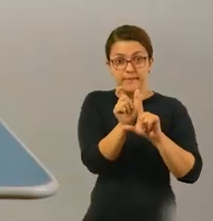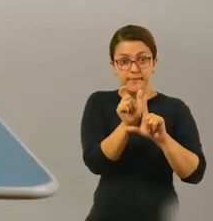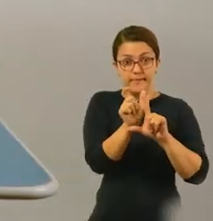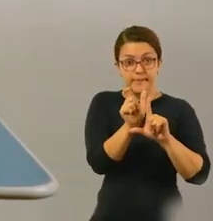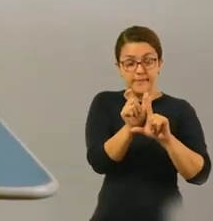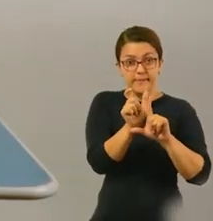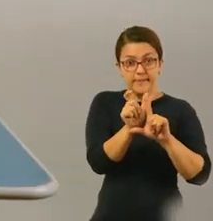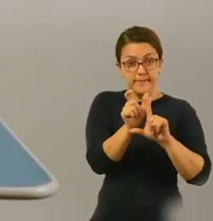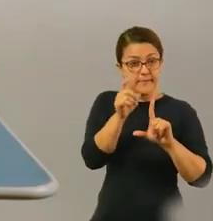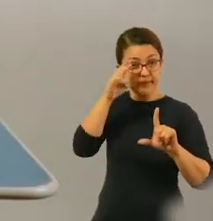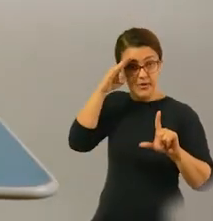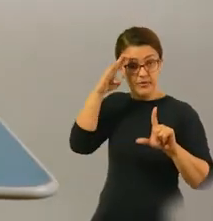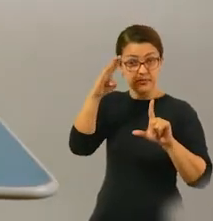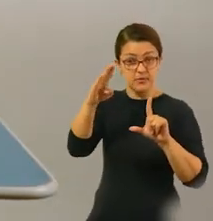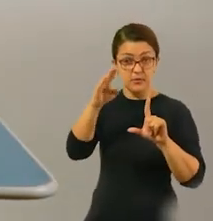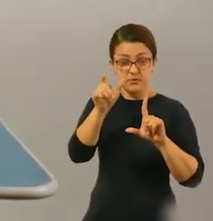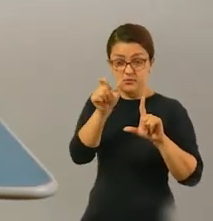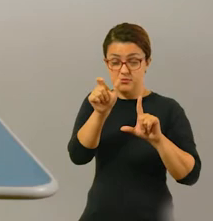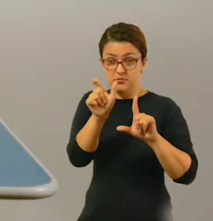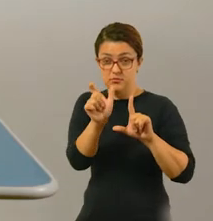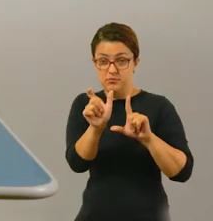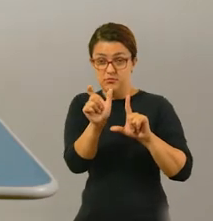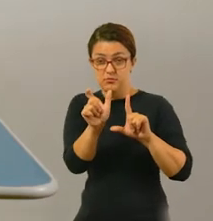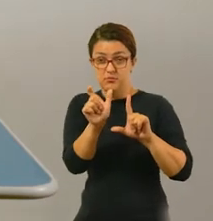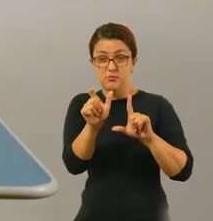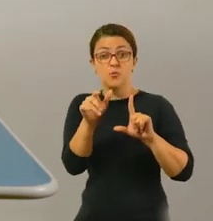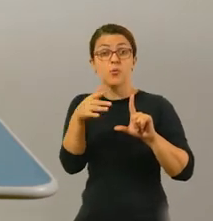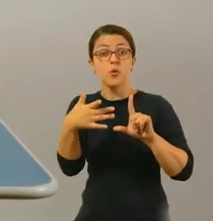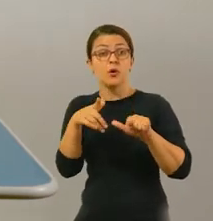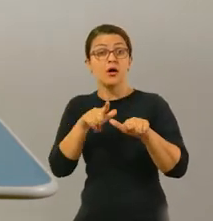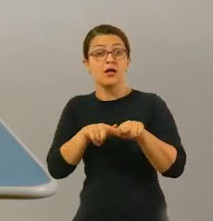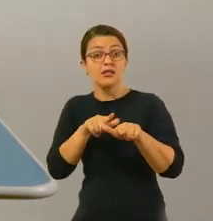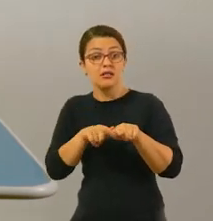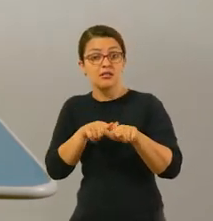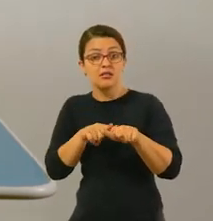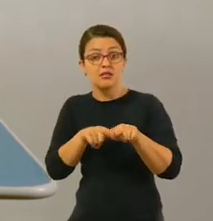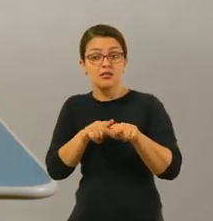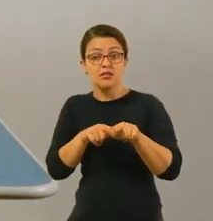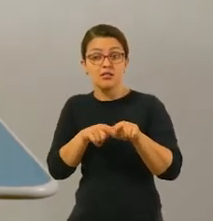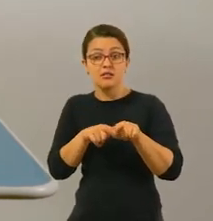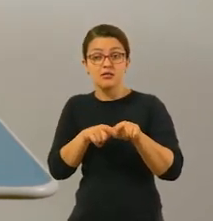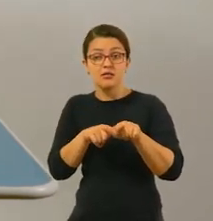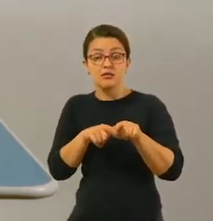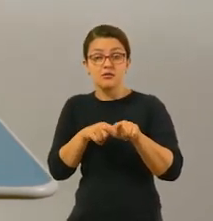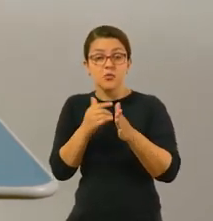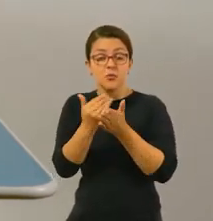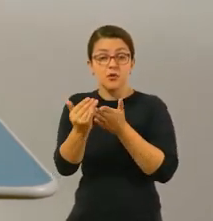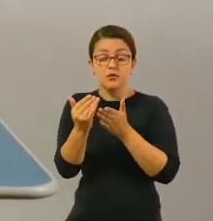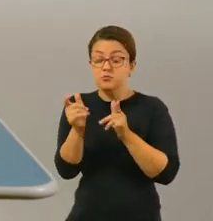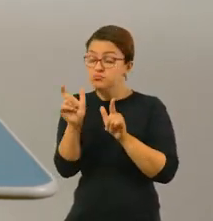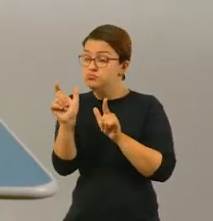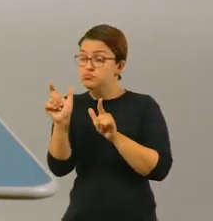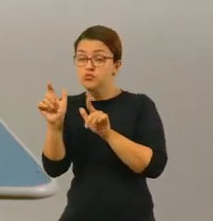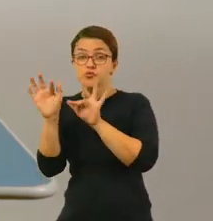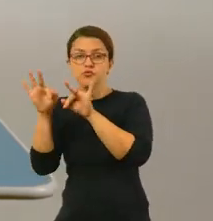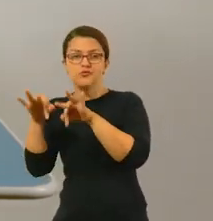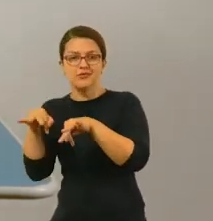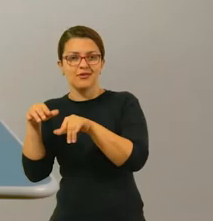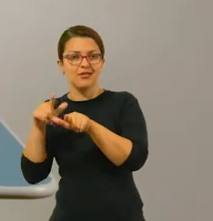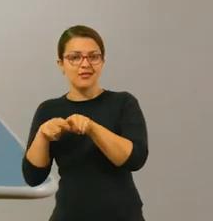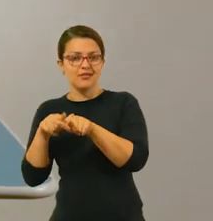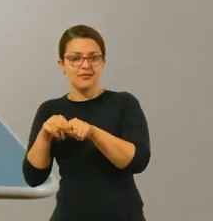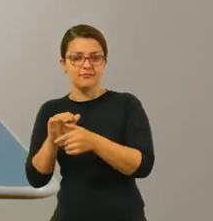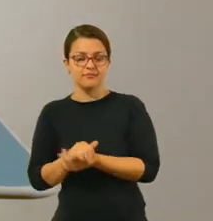destacar aqui a palavra principal e depois colocar qual é a letra inicial dessa palavra e a letra final.